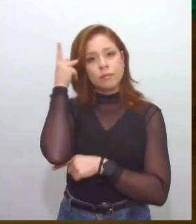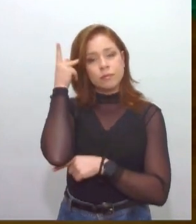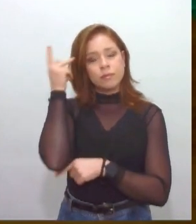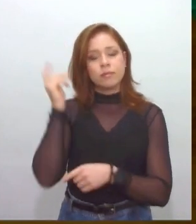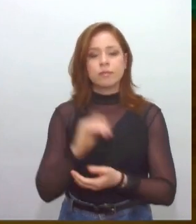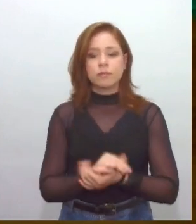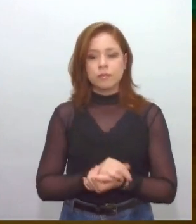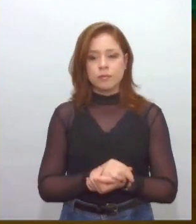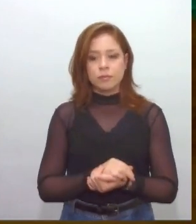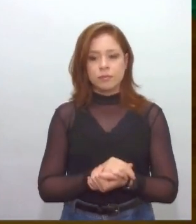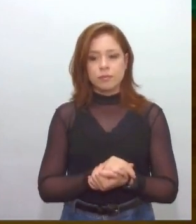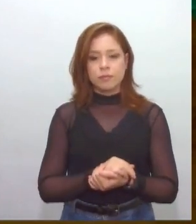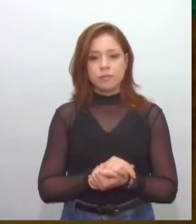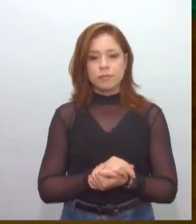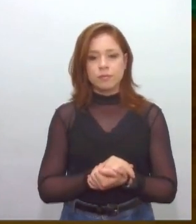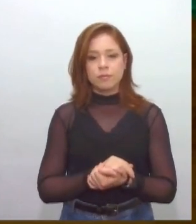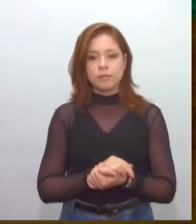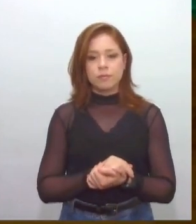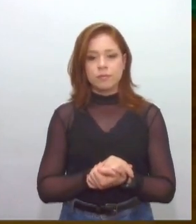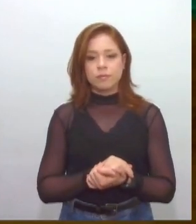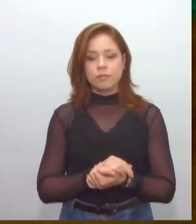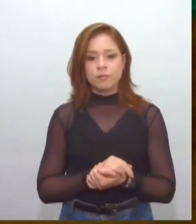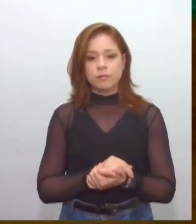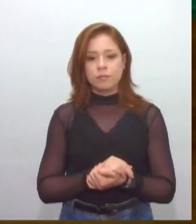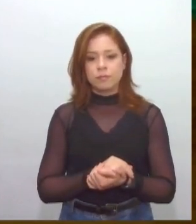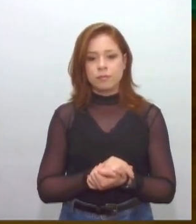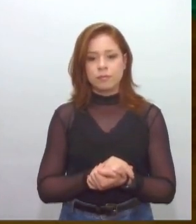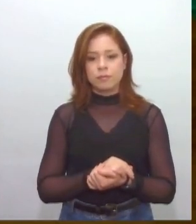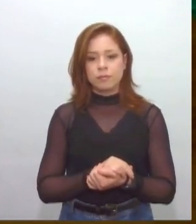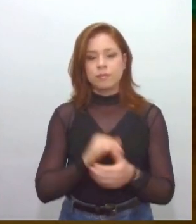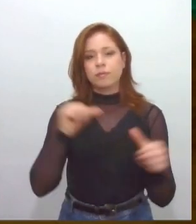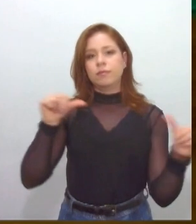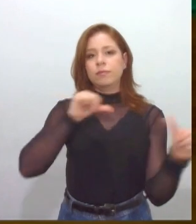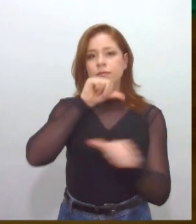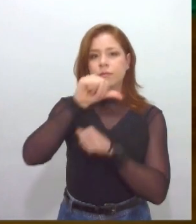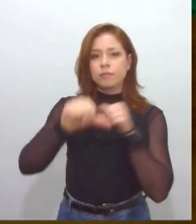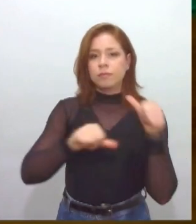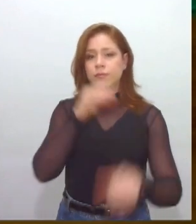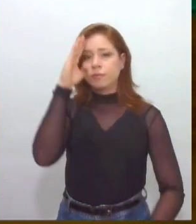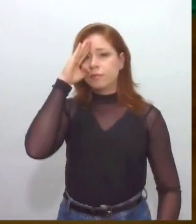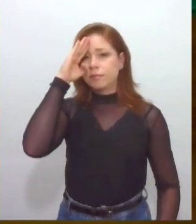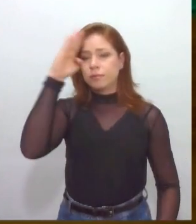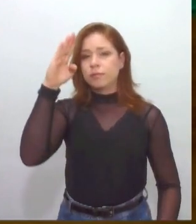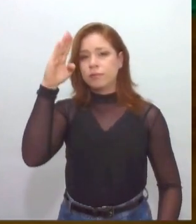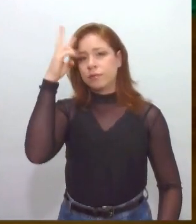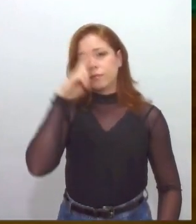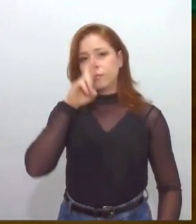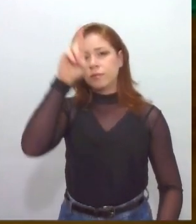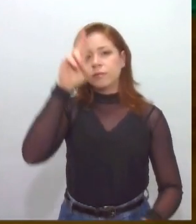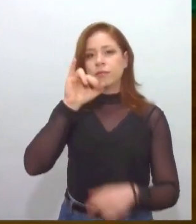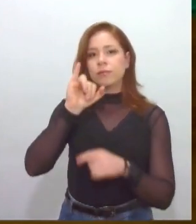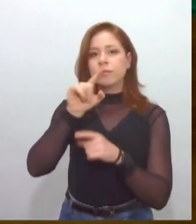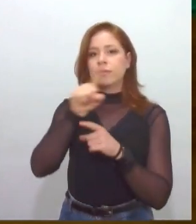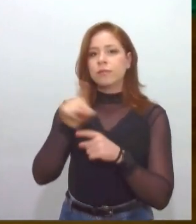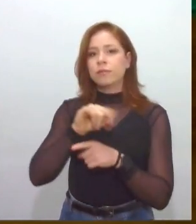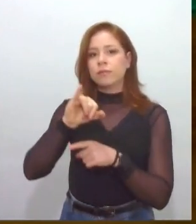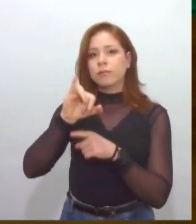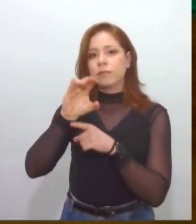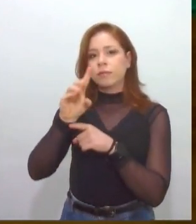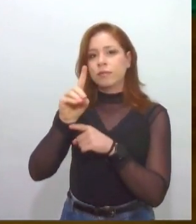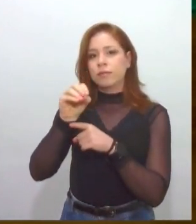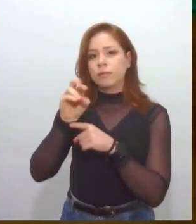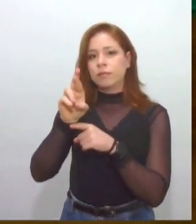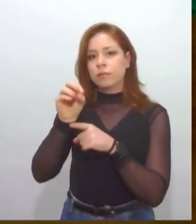revolta do general Isidoro Dias, que é também